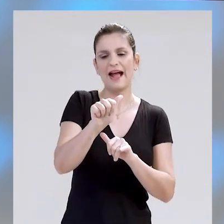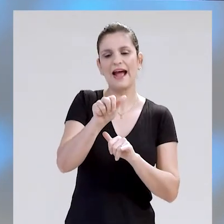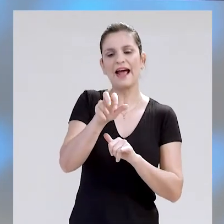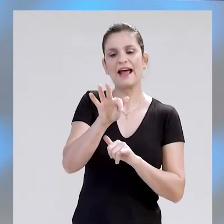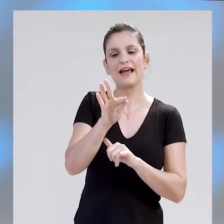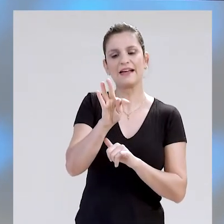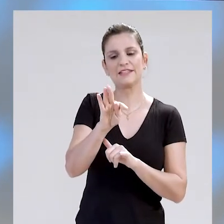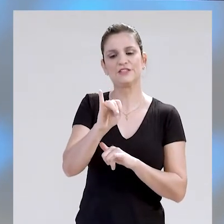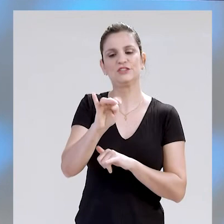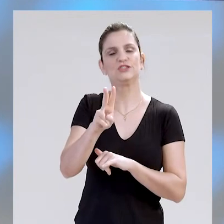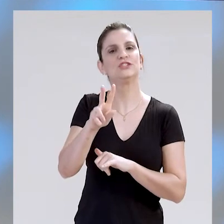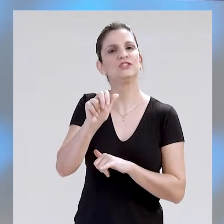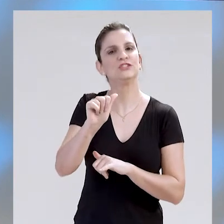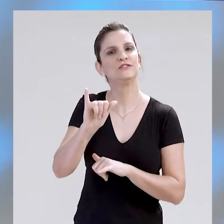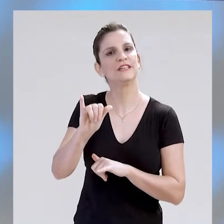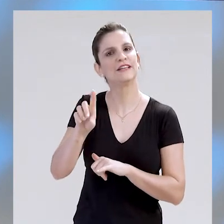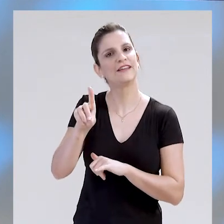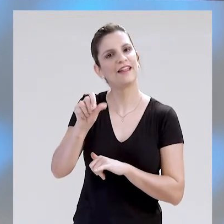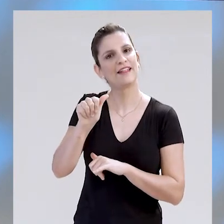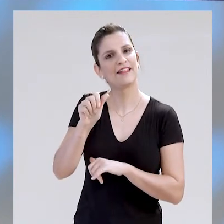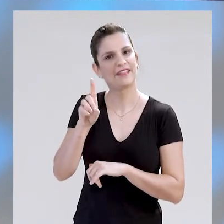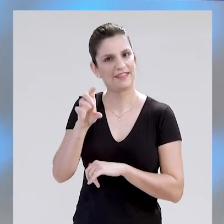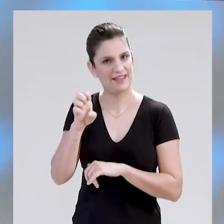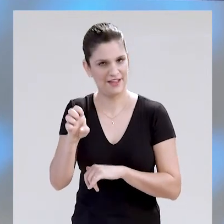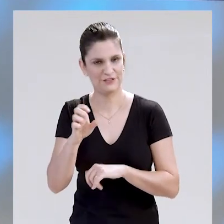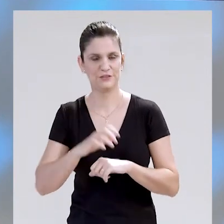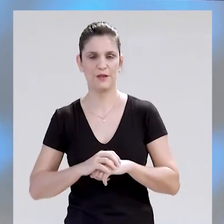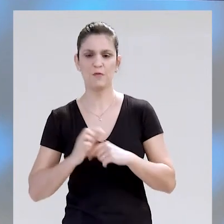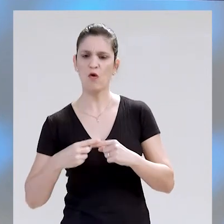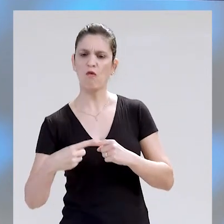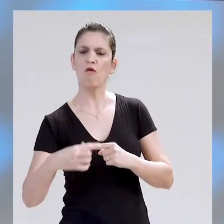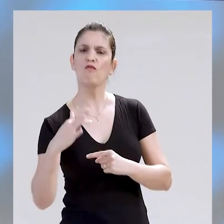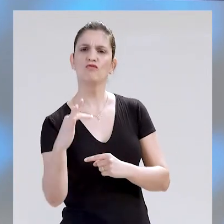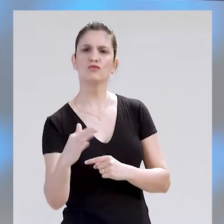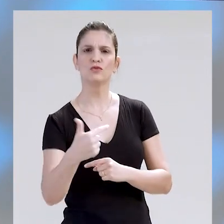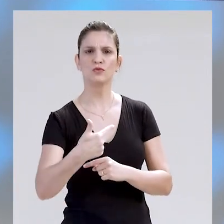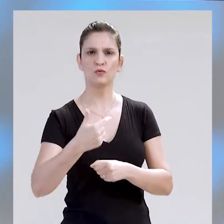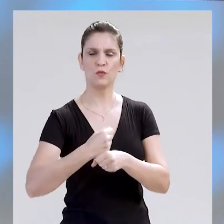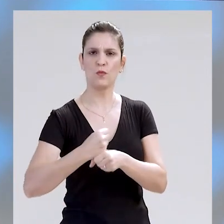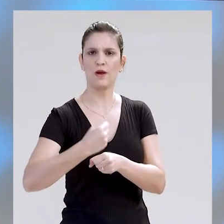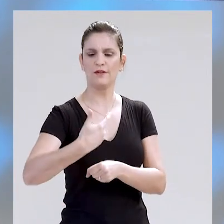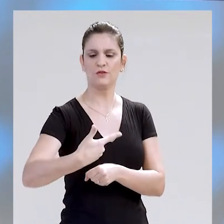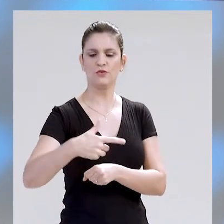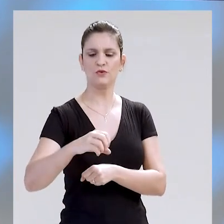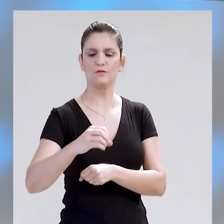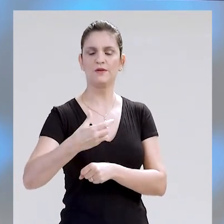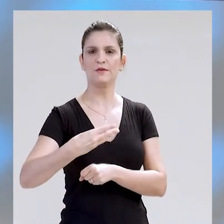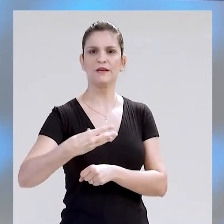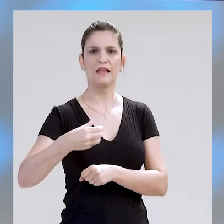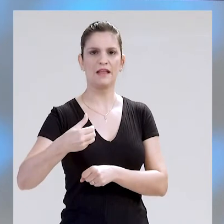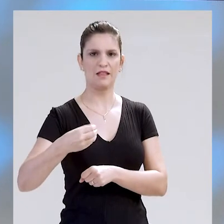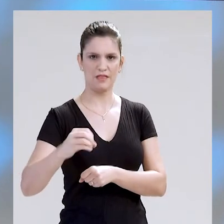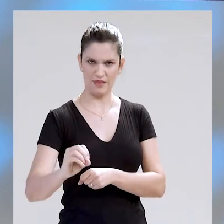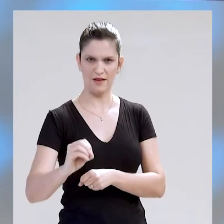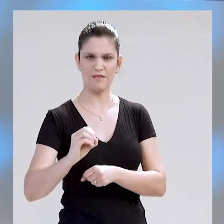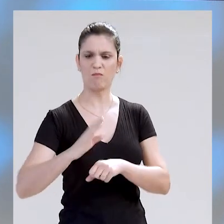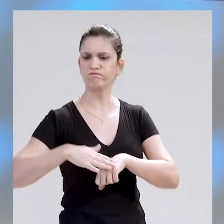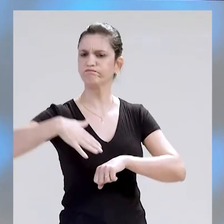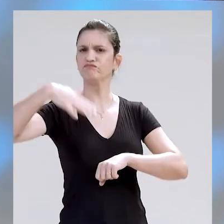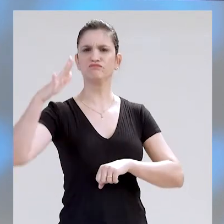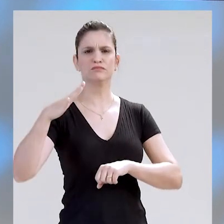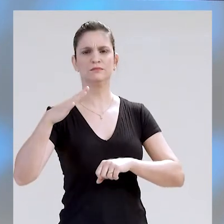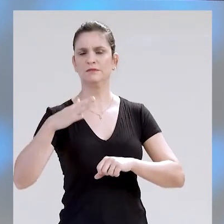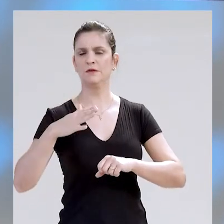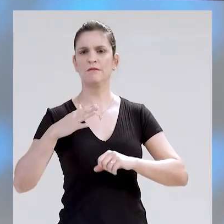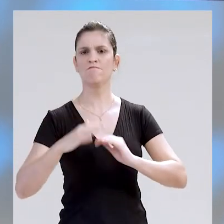Em 2030, o número de idosos deve superar o de crianças e adolescentes de 0 a 14 anos.